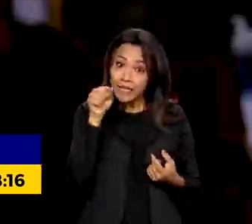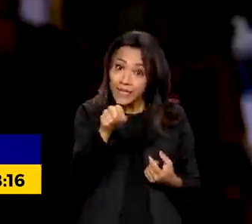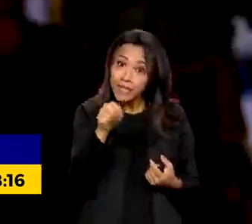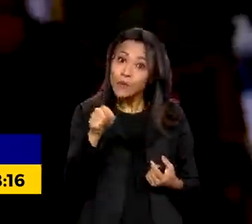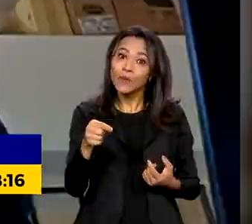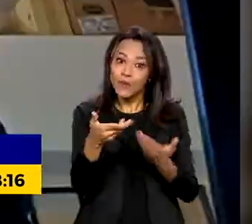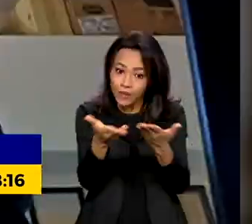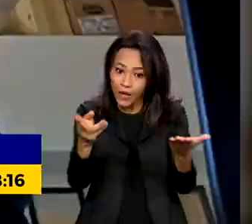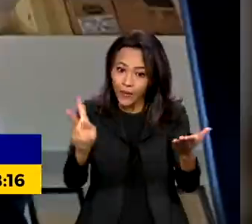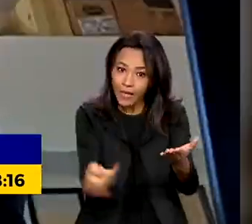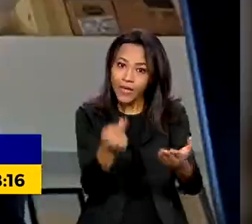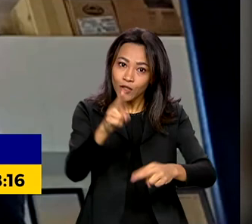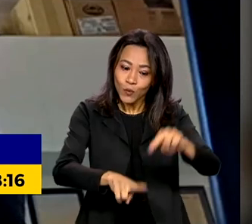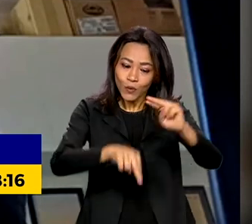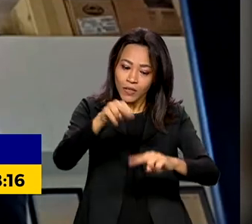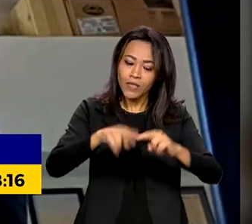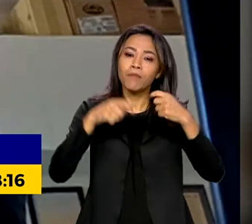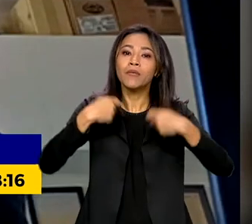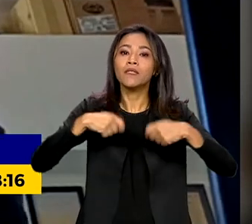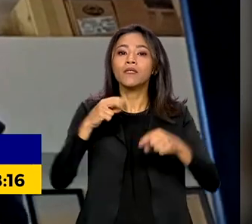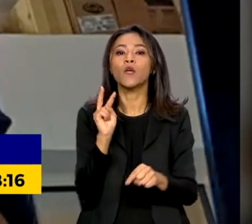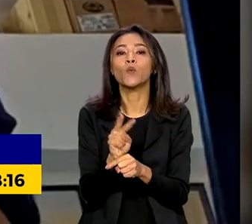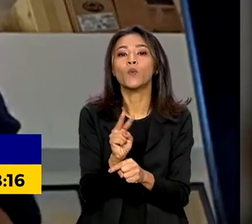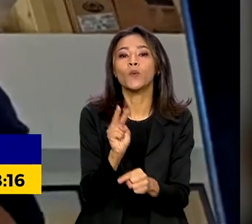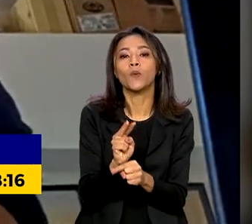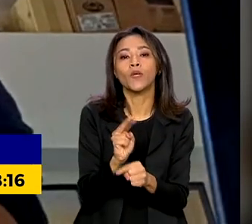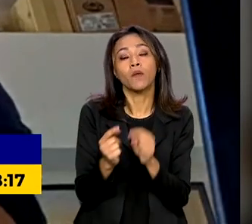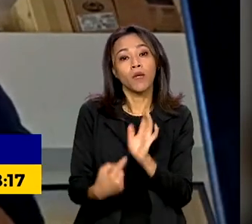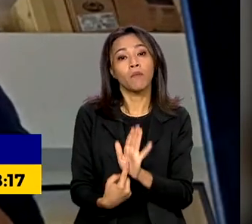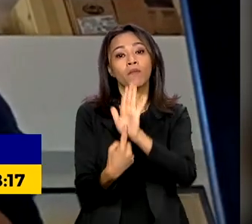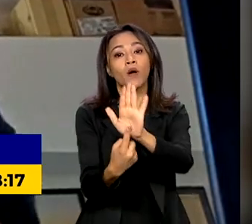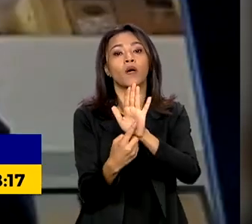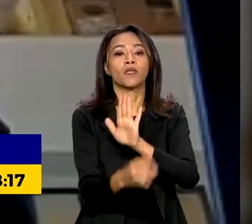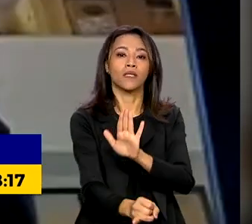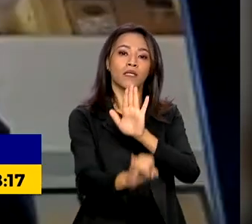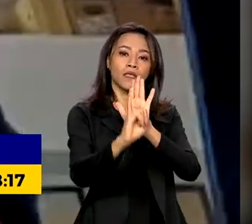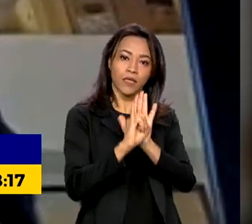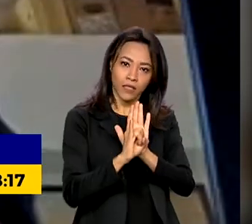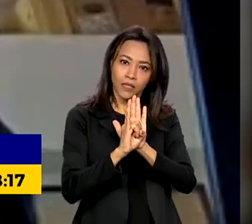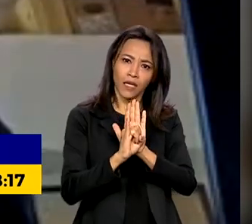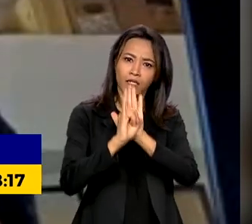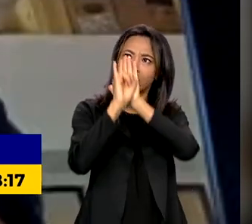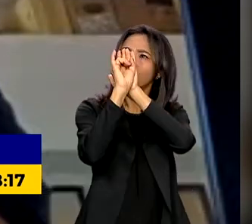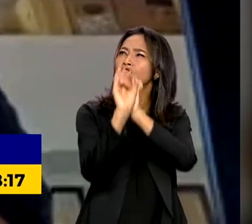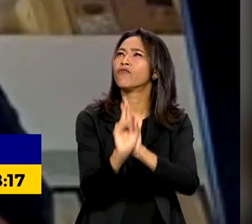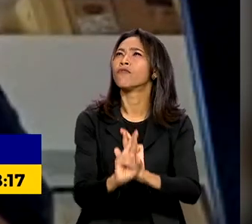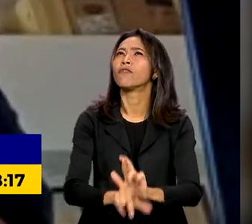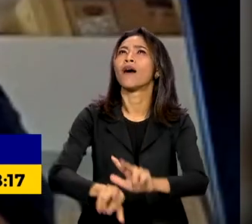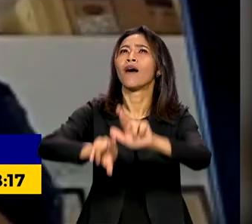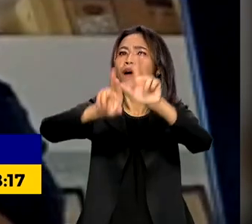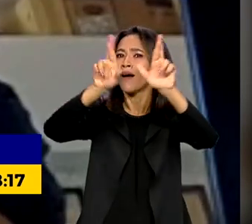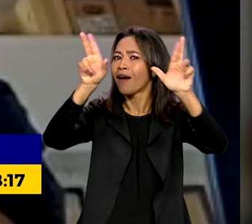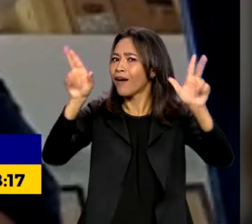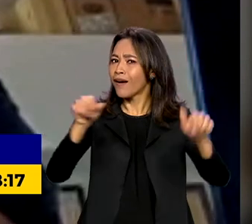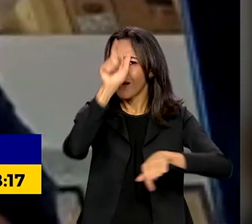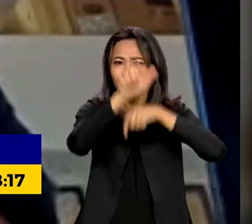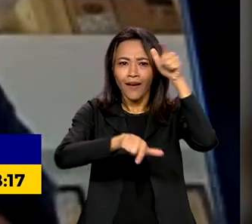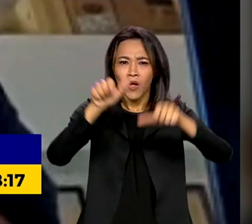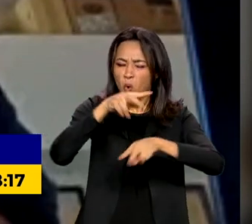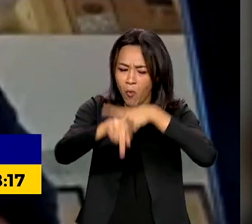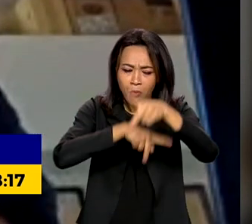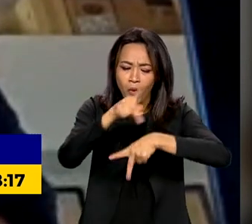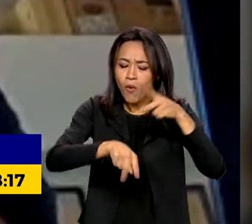preservadas porque elas definem uma identidade dos lugares e uma identidade das pessoas. Um povo sem